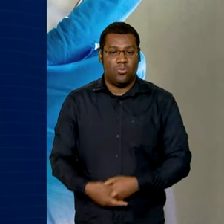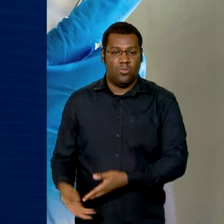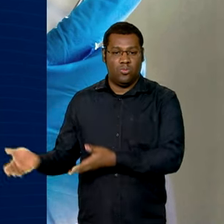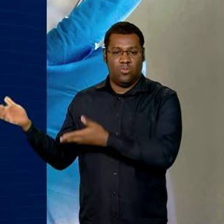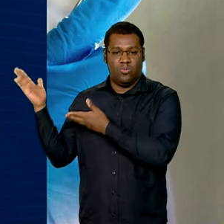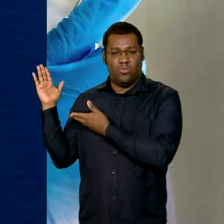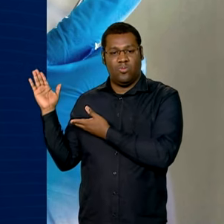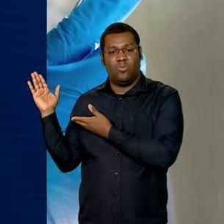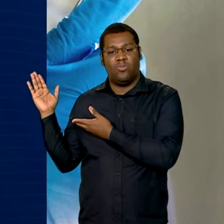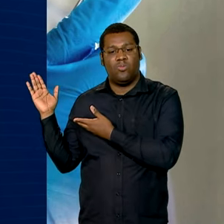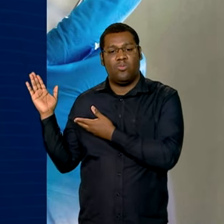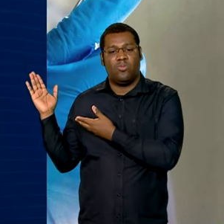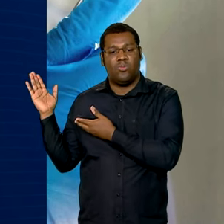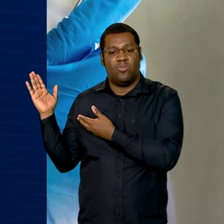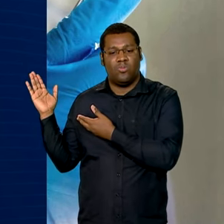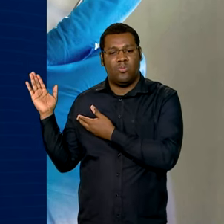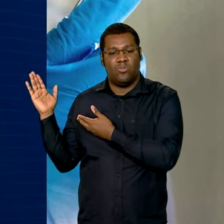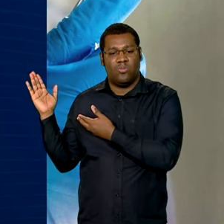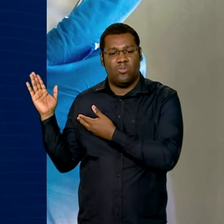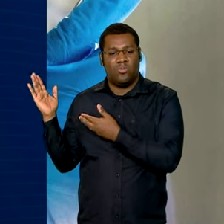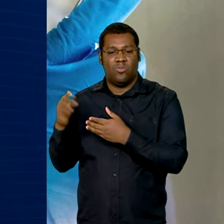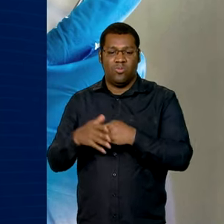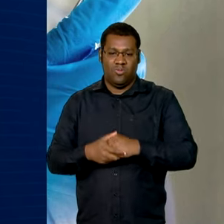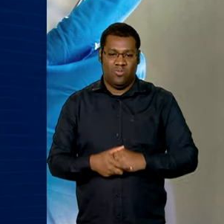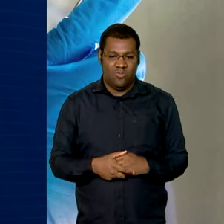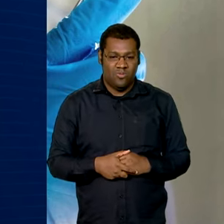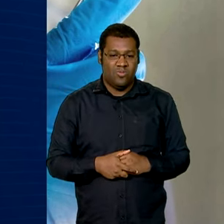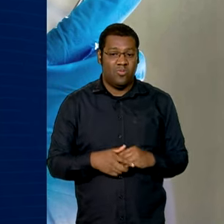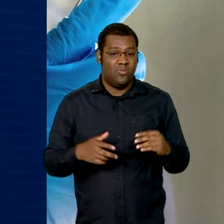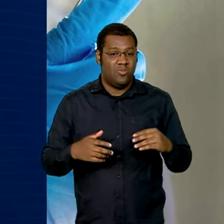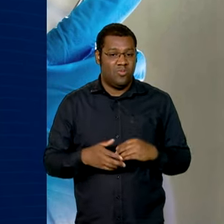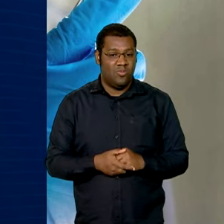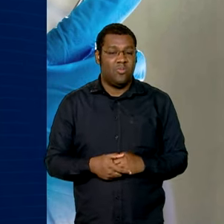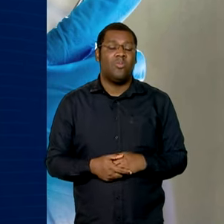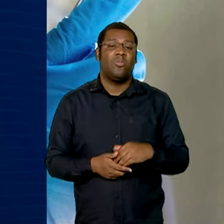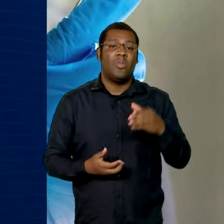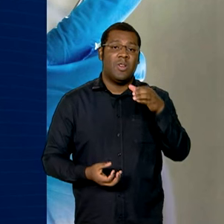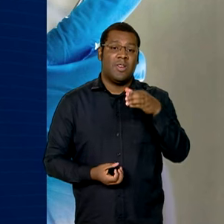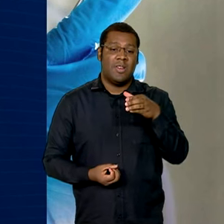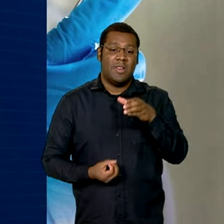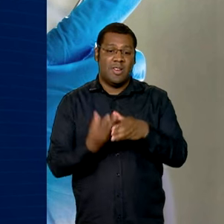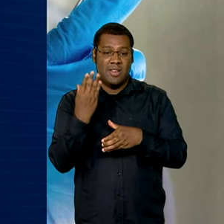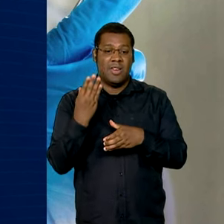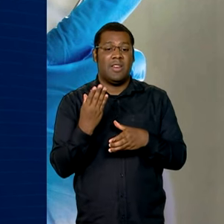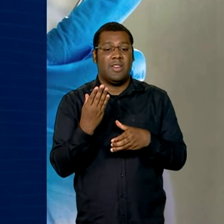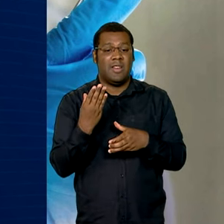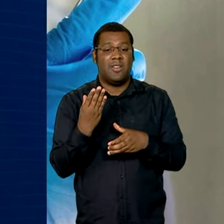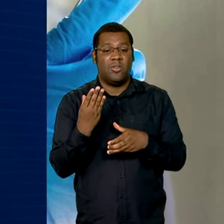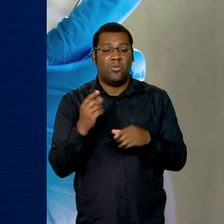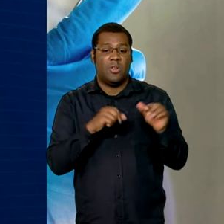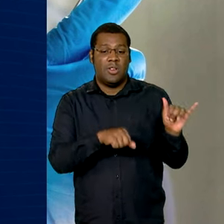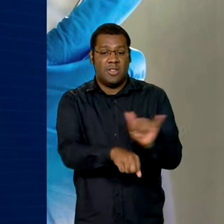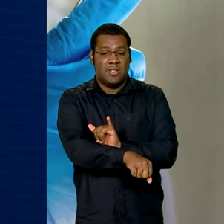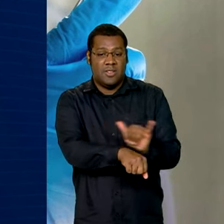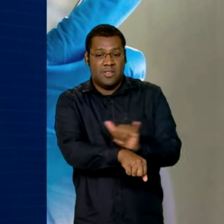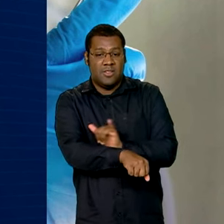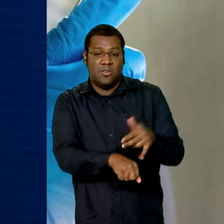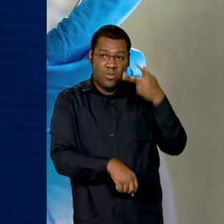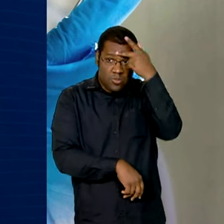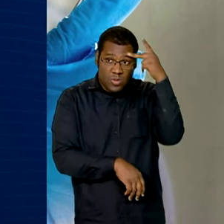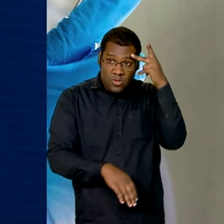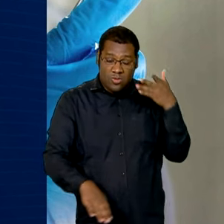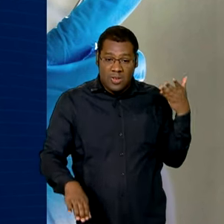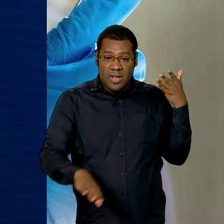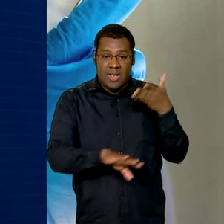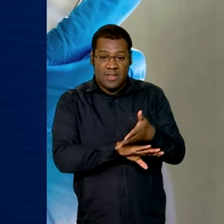produtivas e tecnológicas sendo implementadas. Plataforma produtiva para insumos e produtos de base